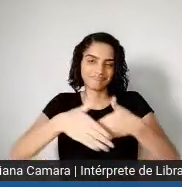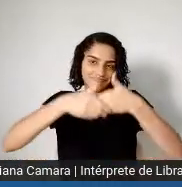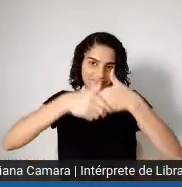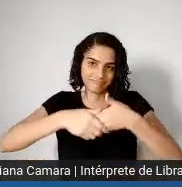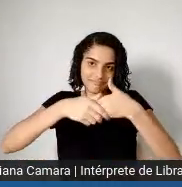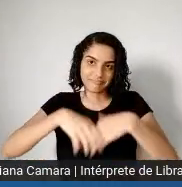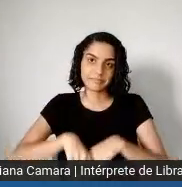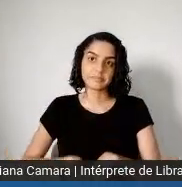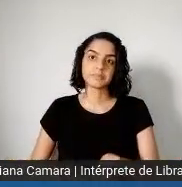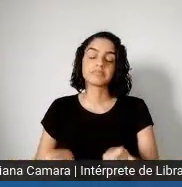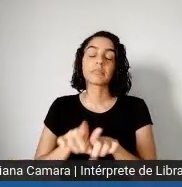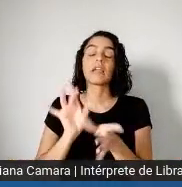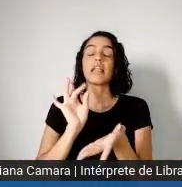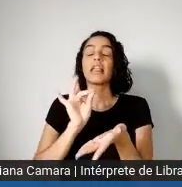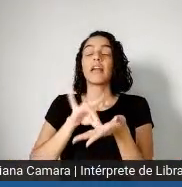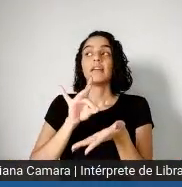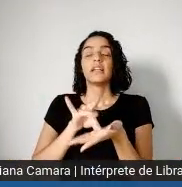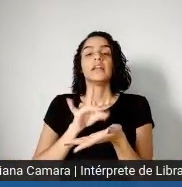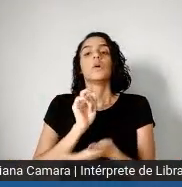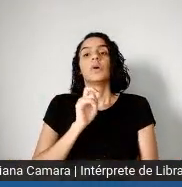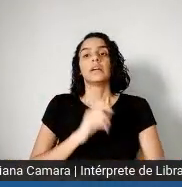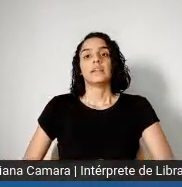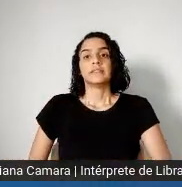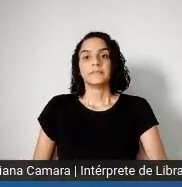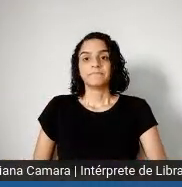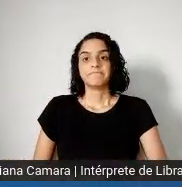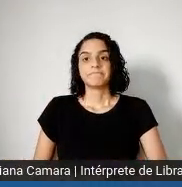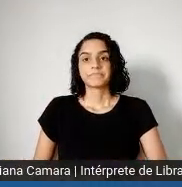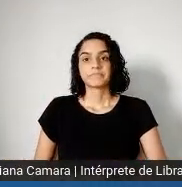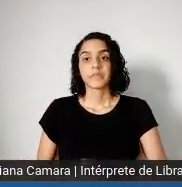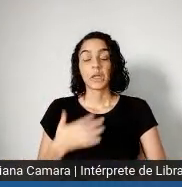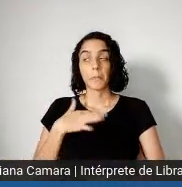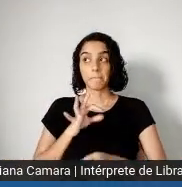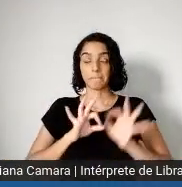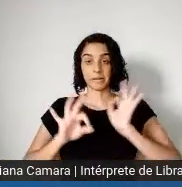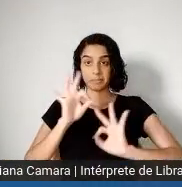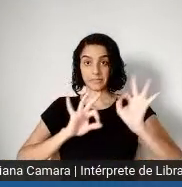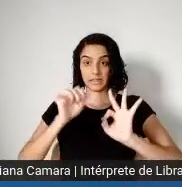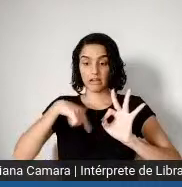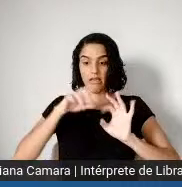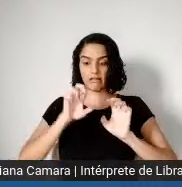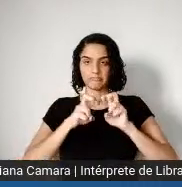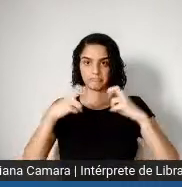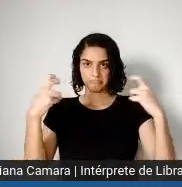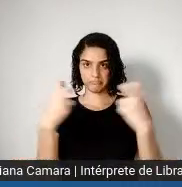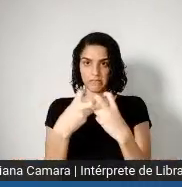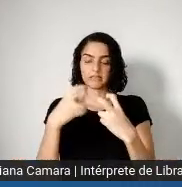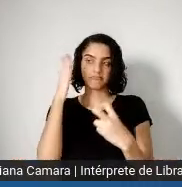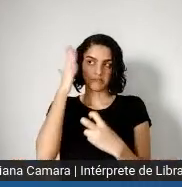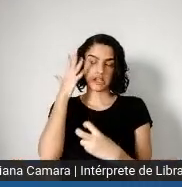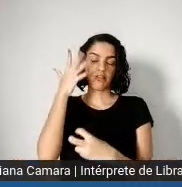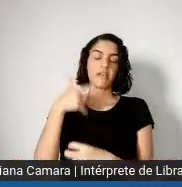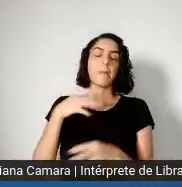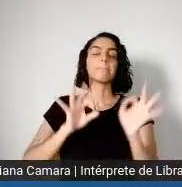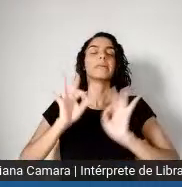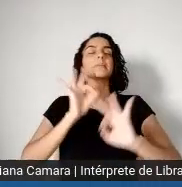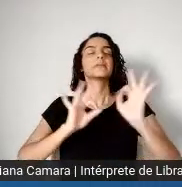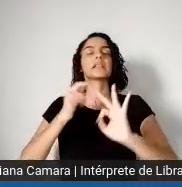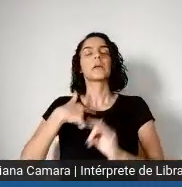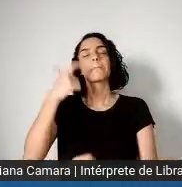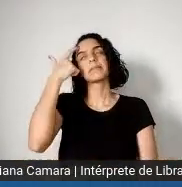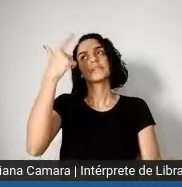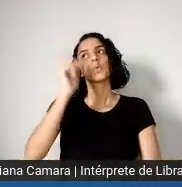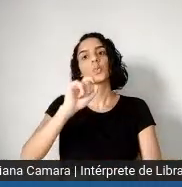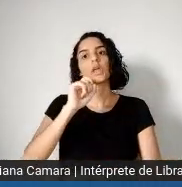Na verdade, eu estava me preparando para essa mesa e eu achei que os impactos da